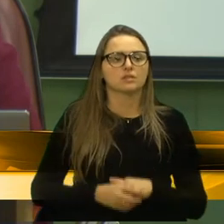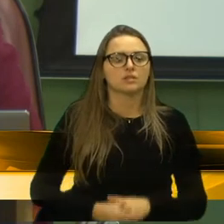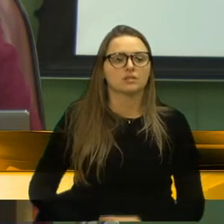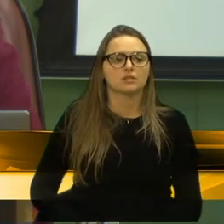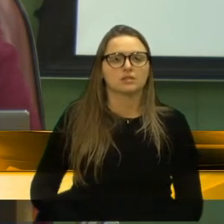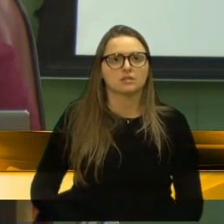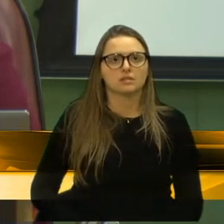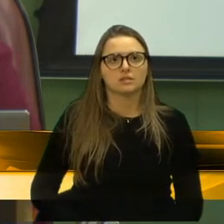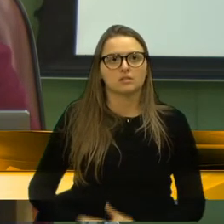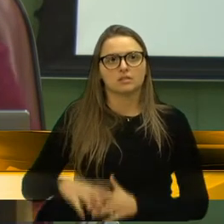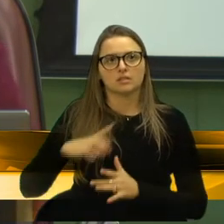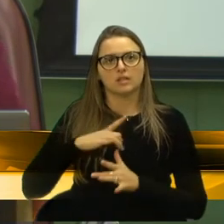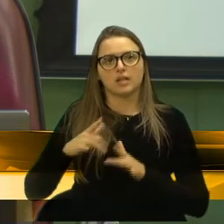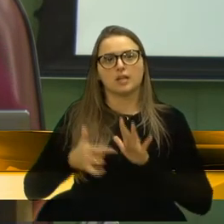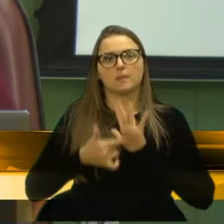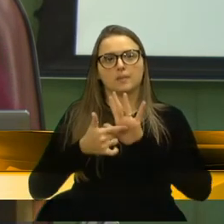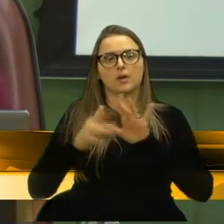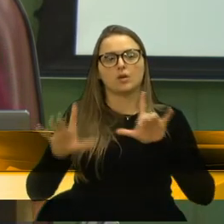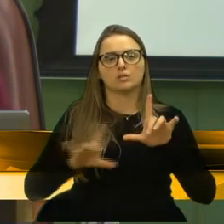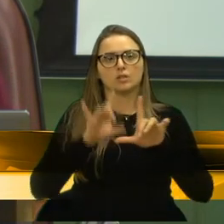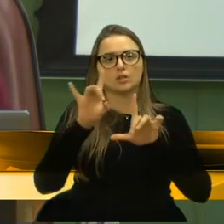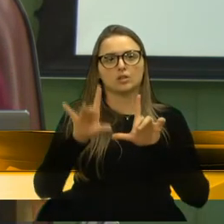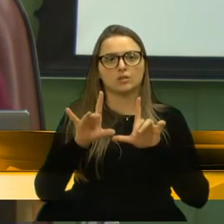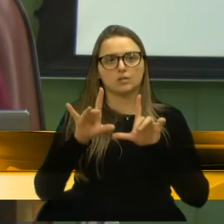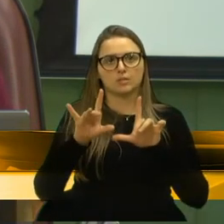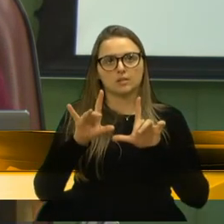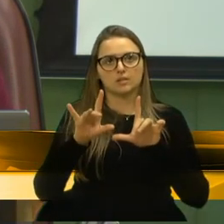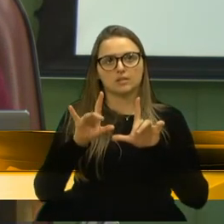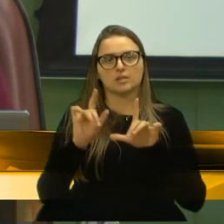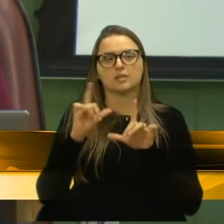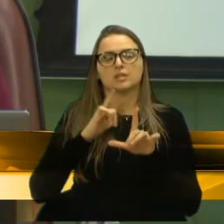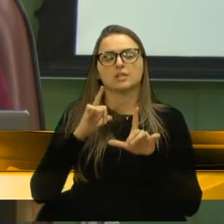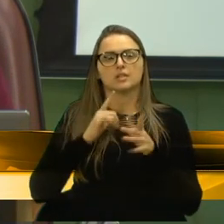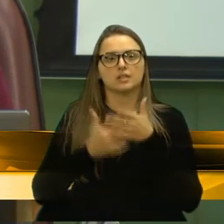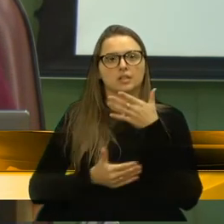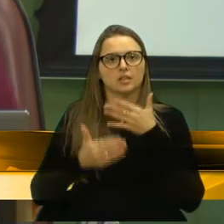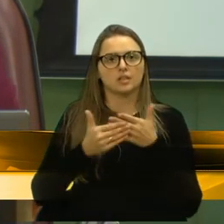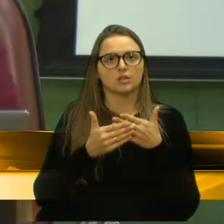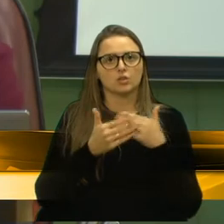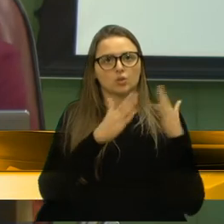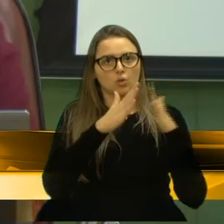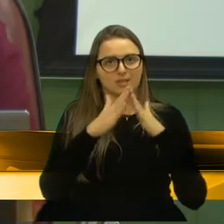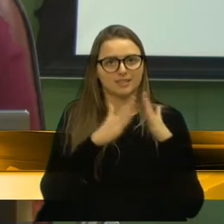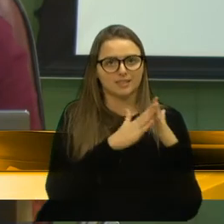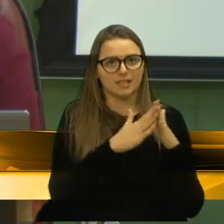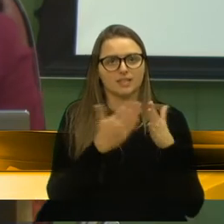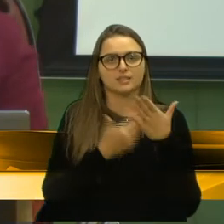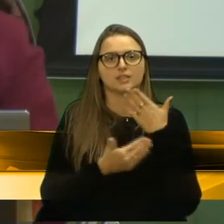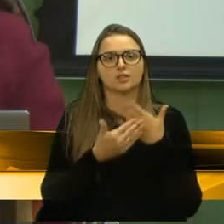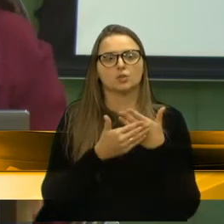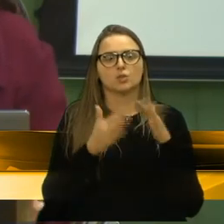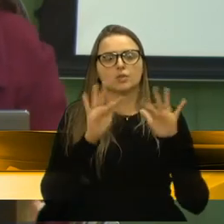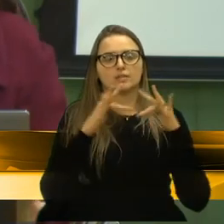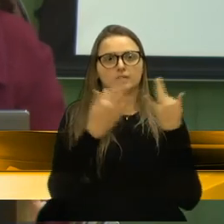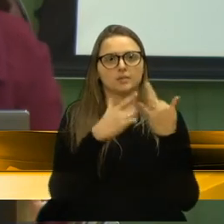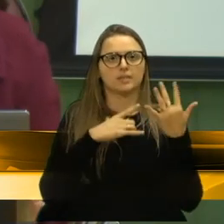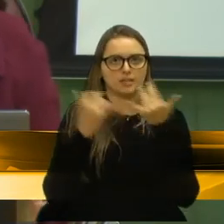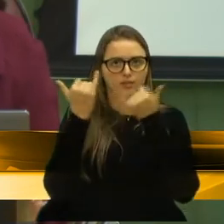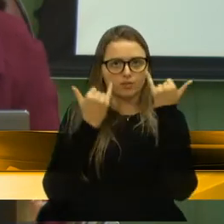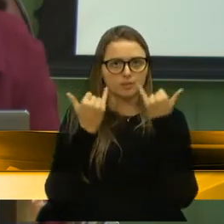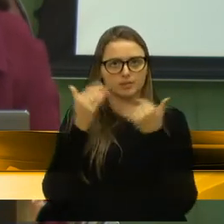compartilhando esse material para que chegue em todas as casas, em todos os lares caxienses. Muito obrigada.